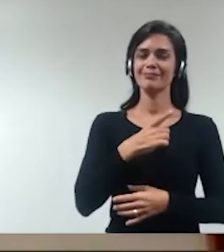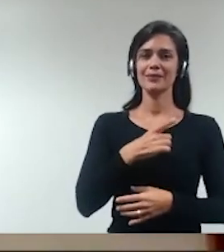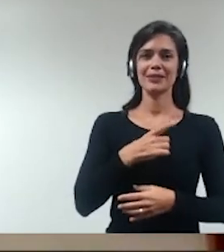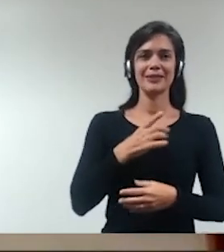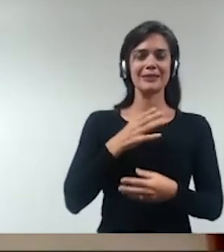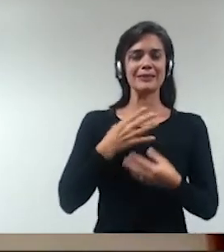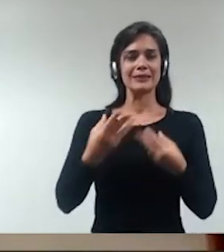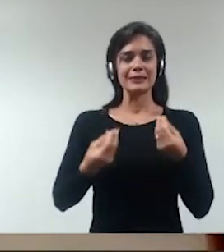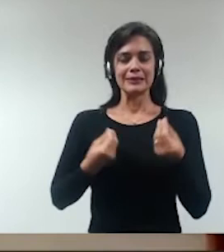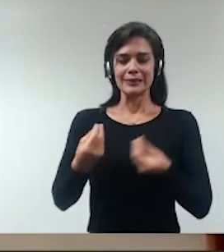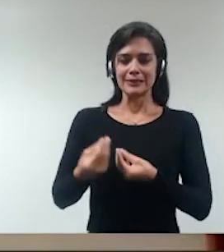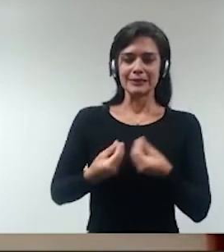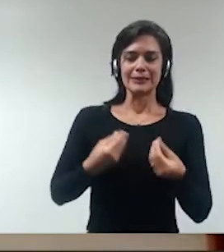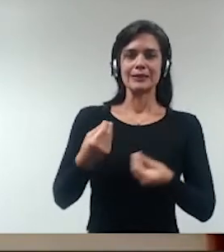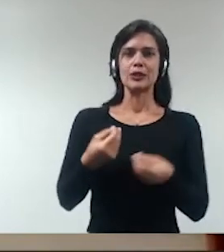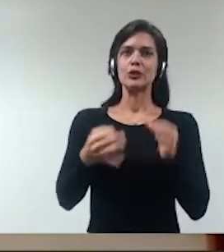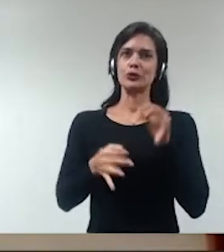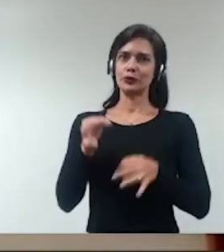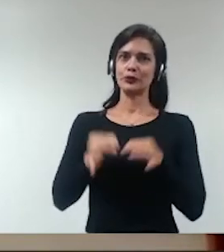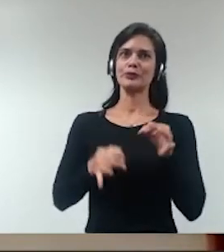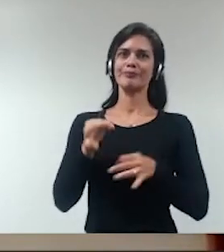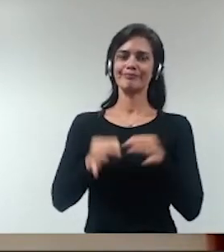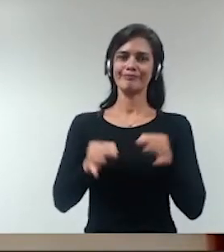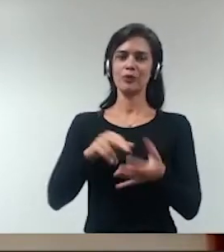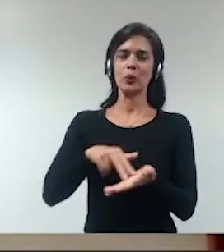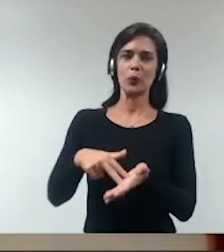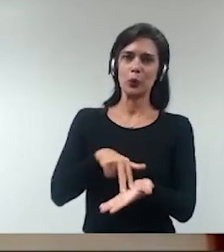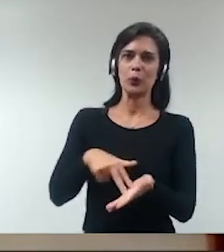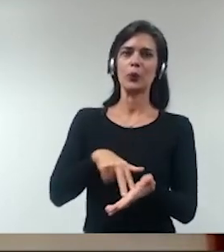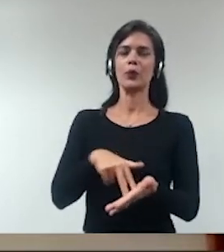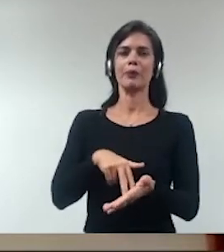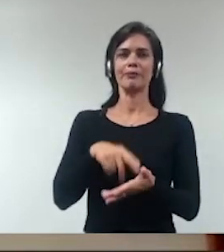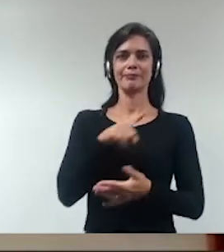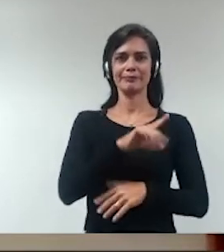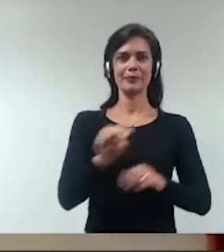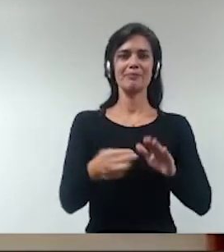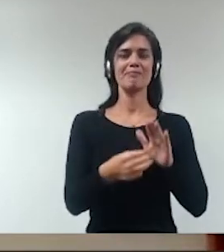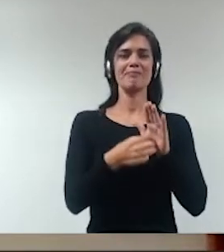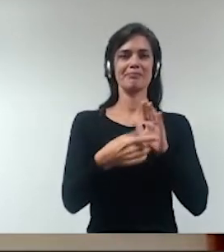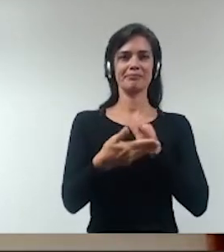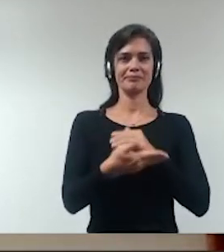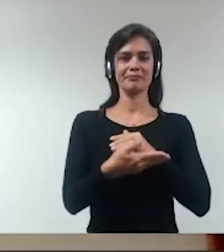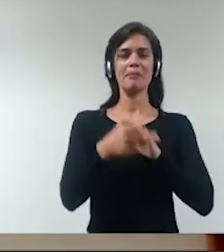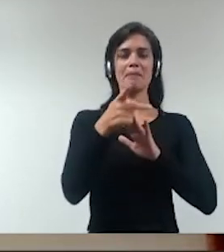infelizmente essa medida provisória que teria talvez seja o primeiro